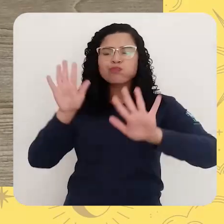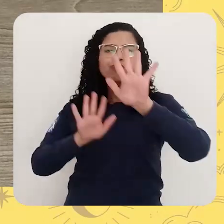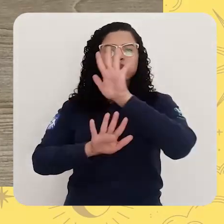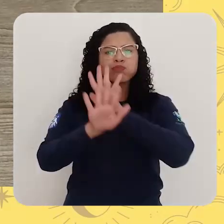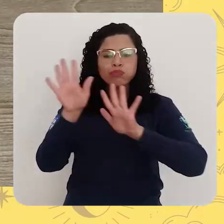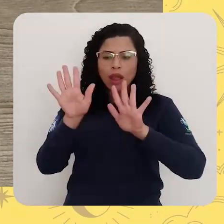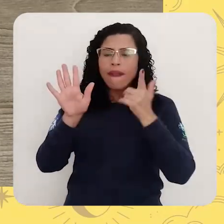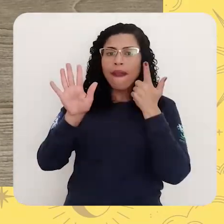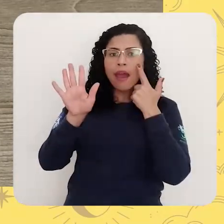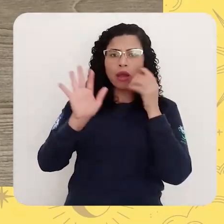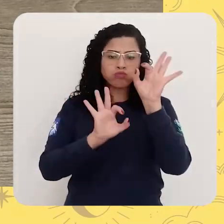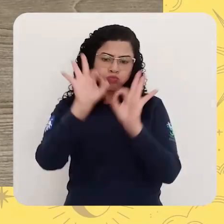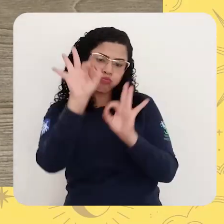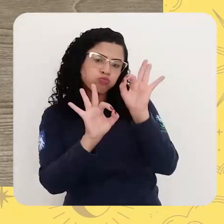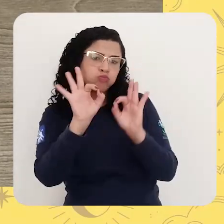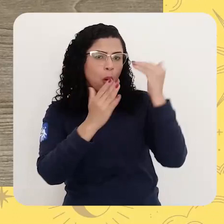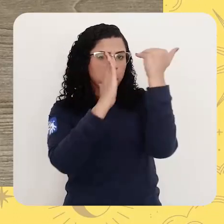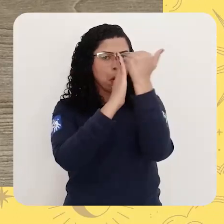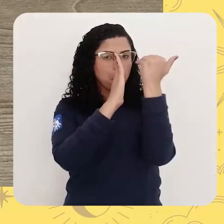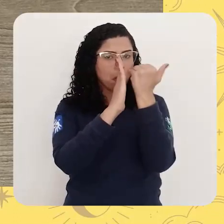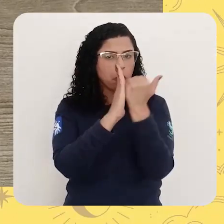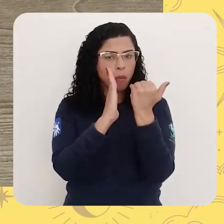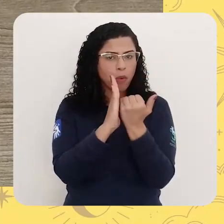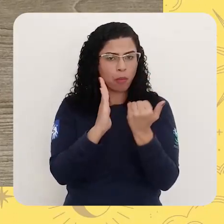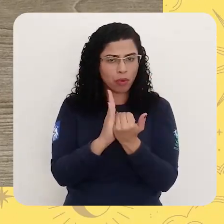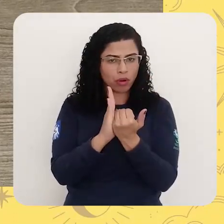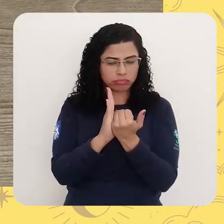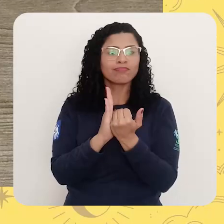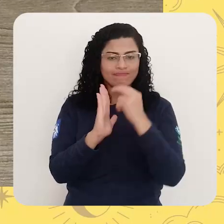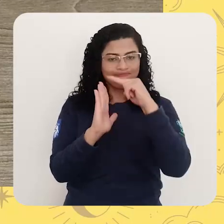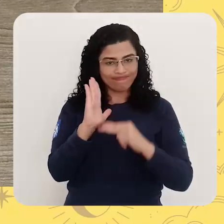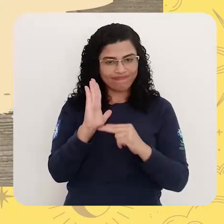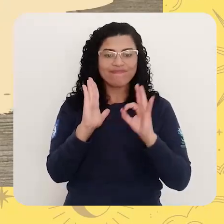parlenda e colocá-la na ordem. Vamos lá?